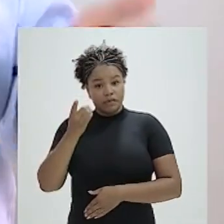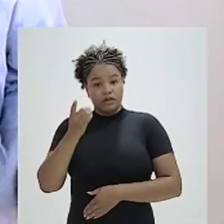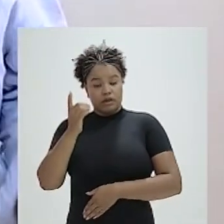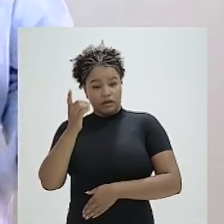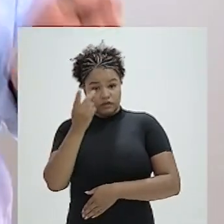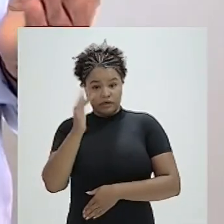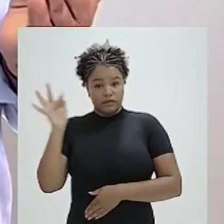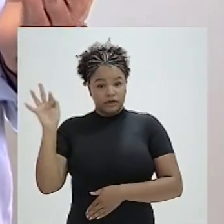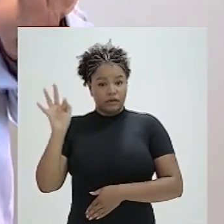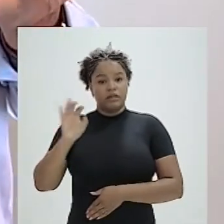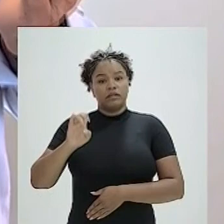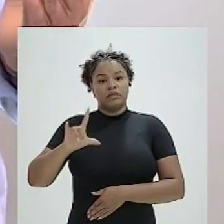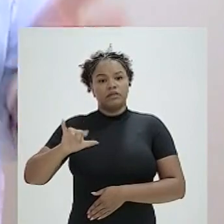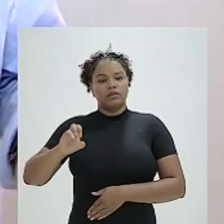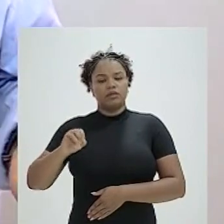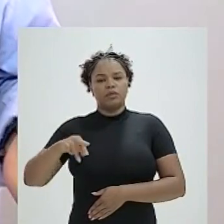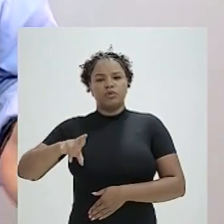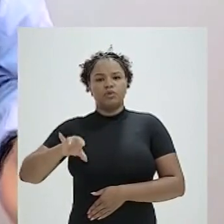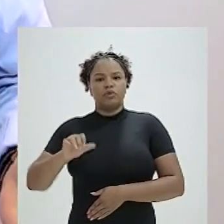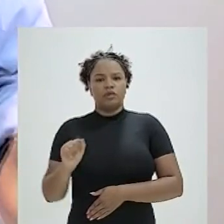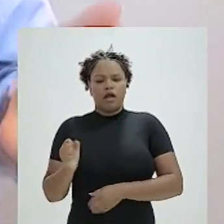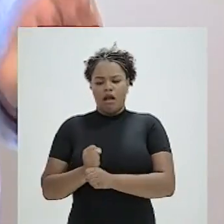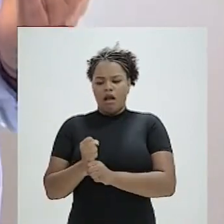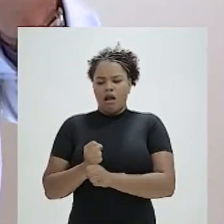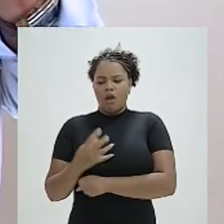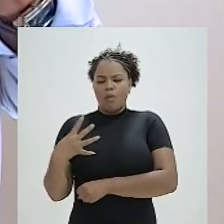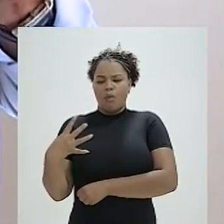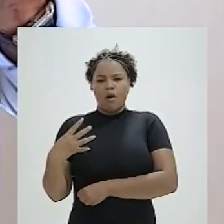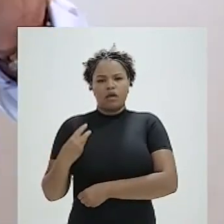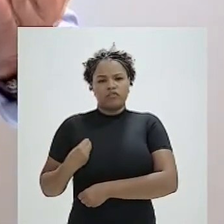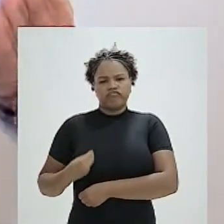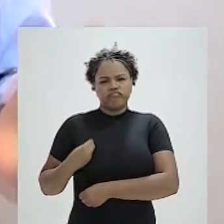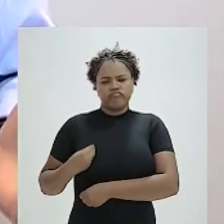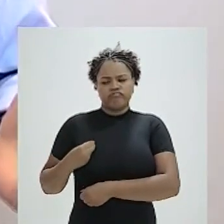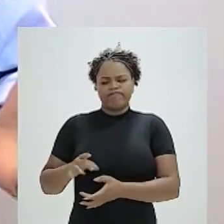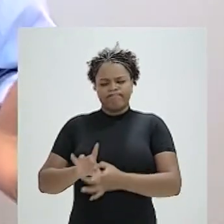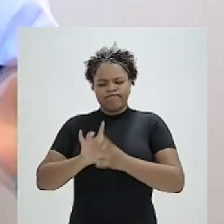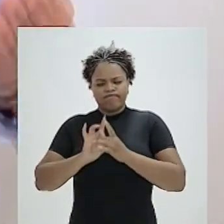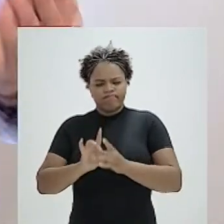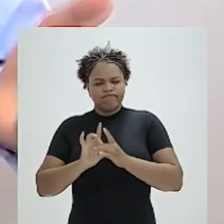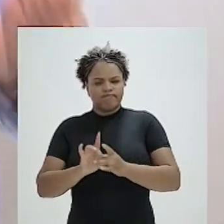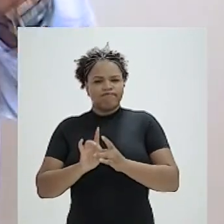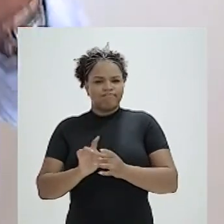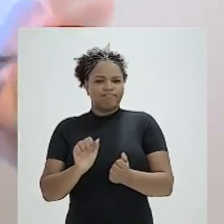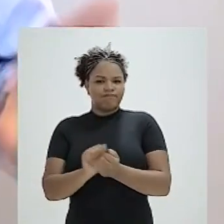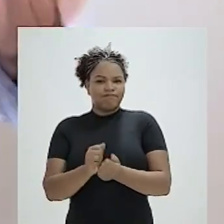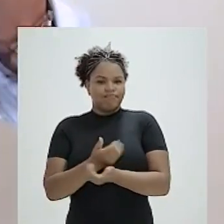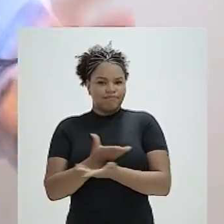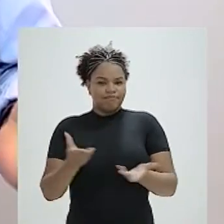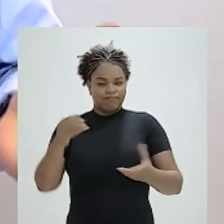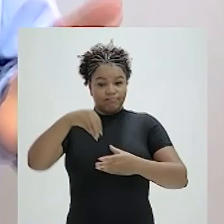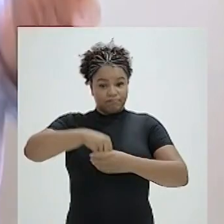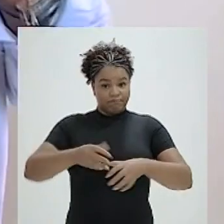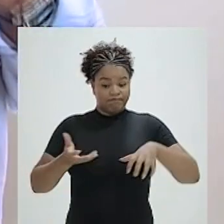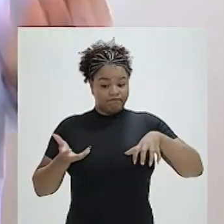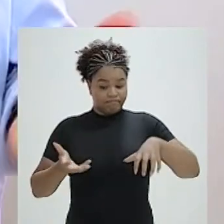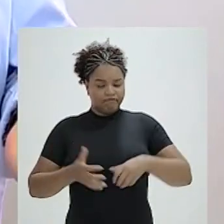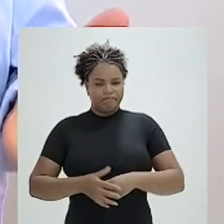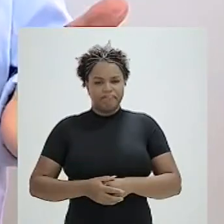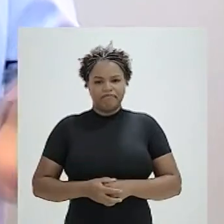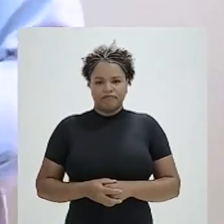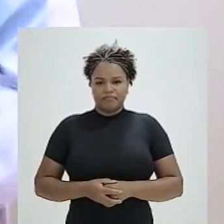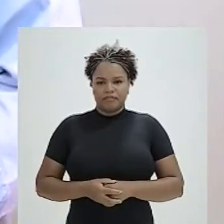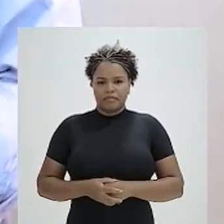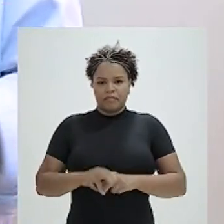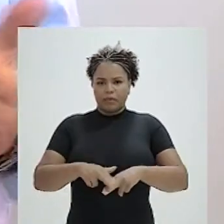deputado federal Célio Moura Durante esses quatro anos Estive ombro a ombro com vocês